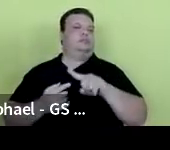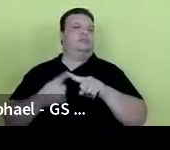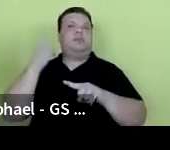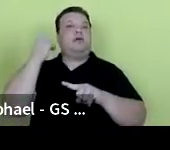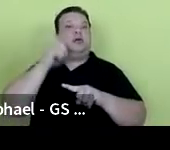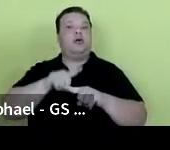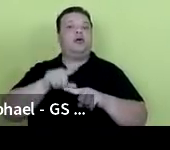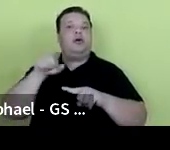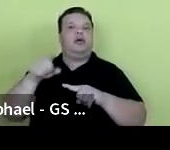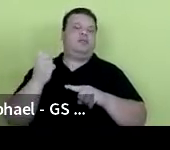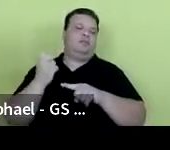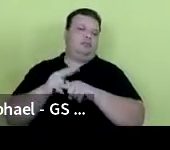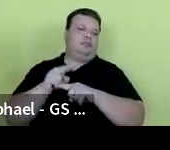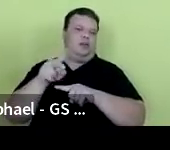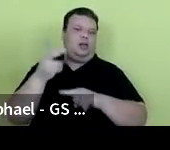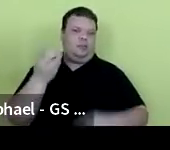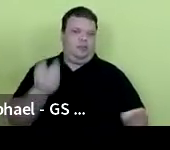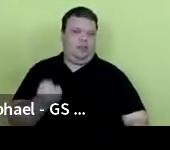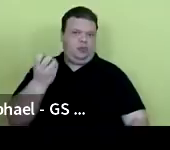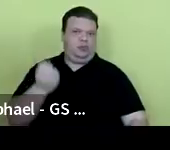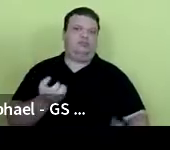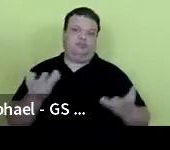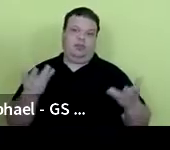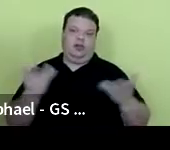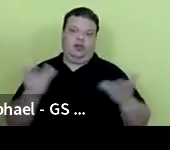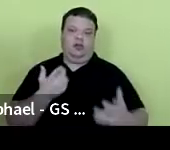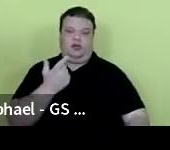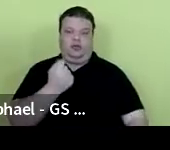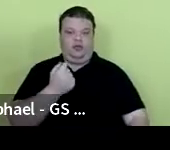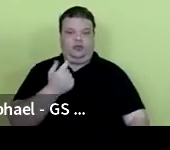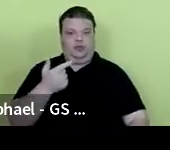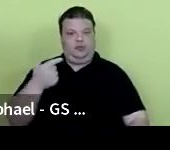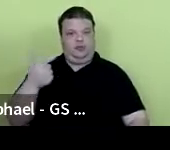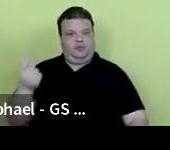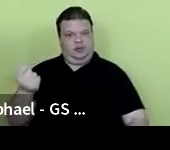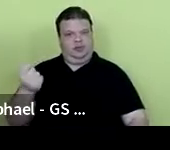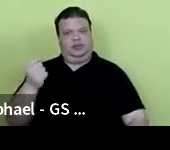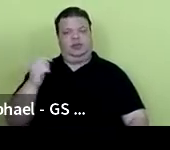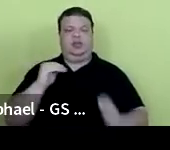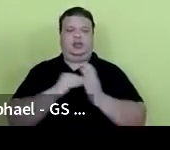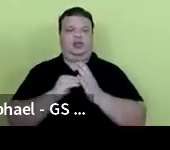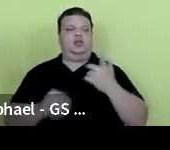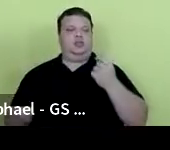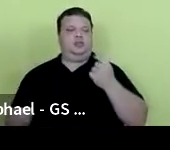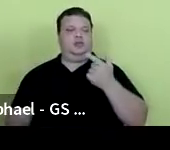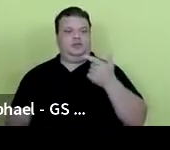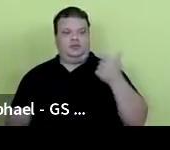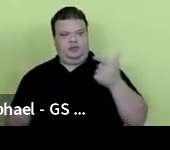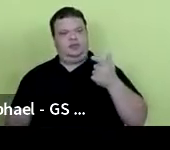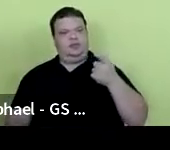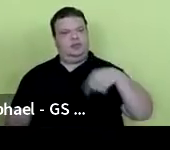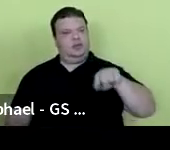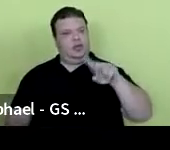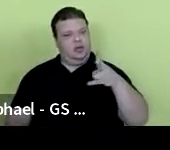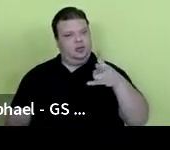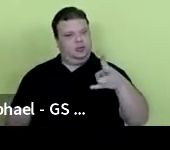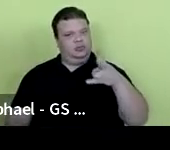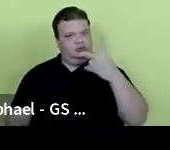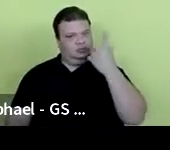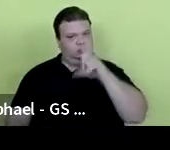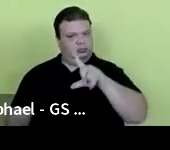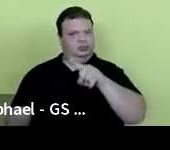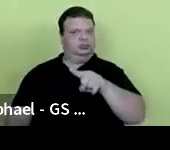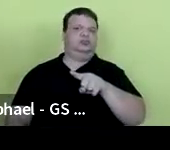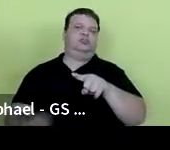tivessem bolsistas e agora de 2020 a 2022 a gente tem mantido um platô